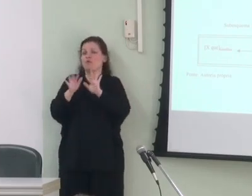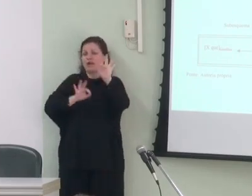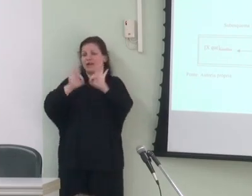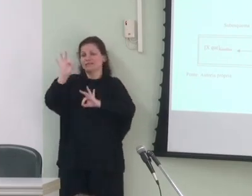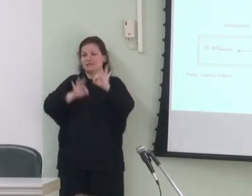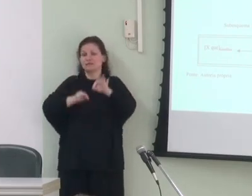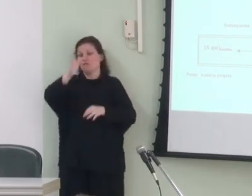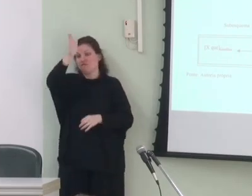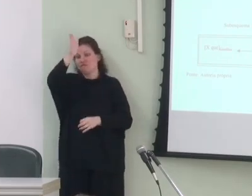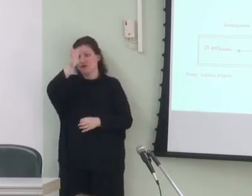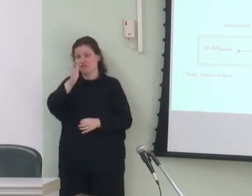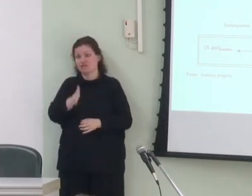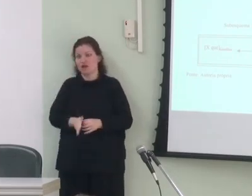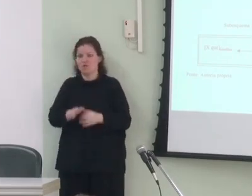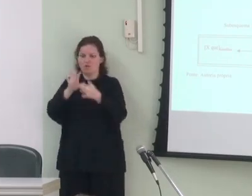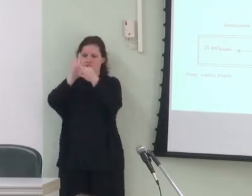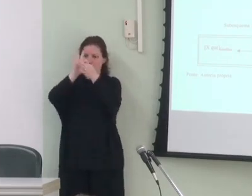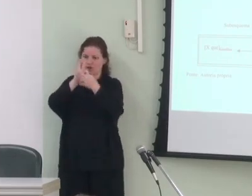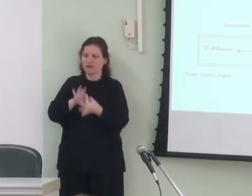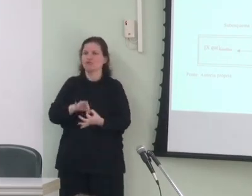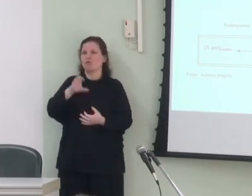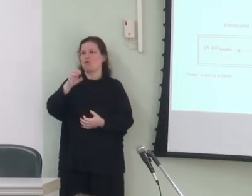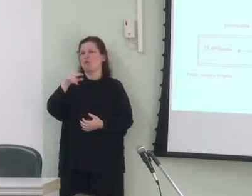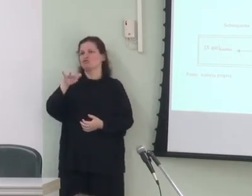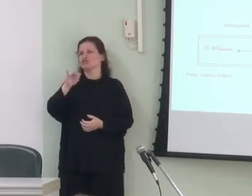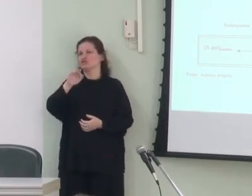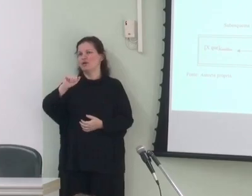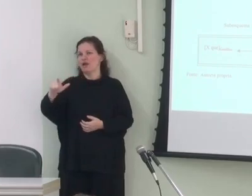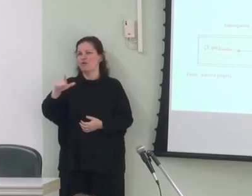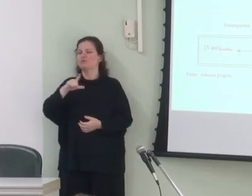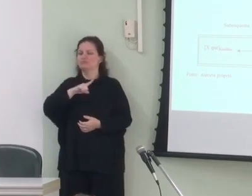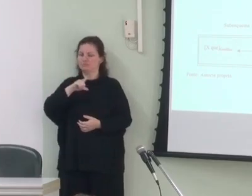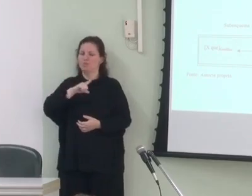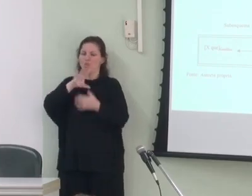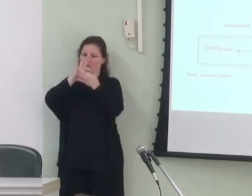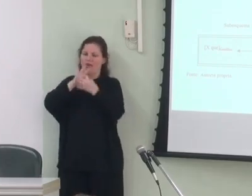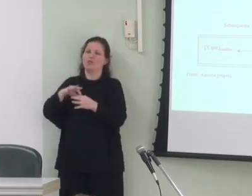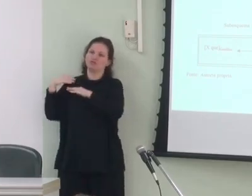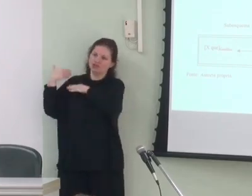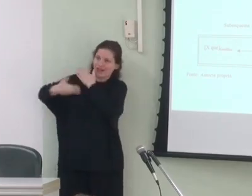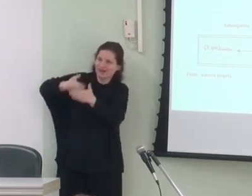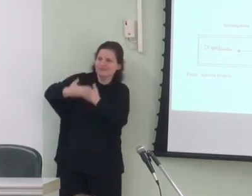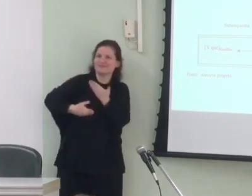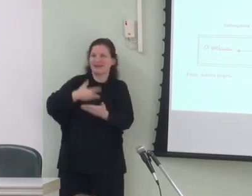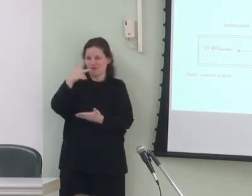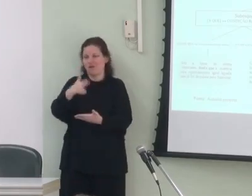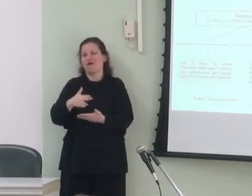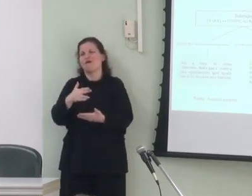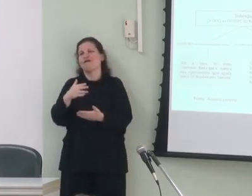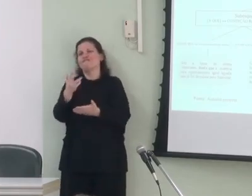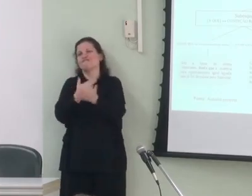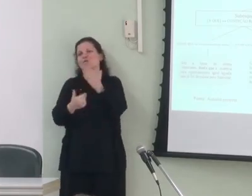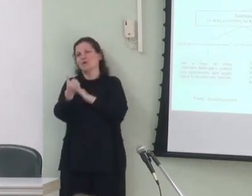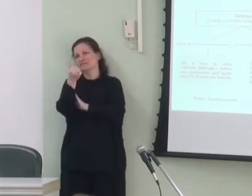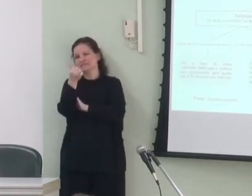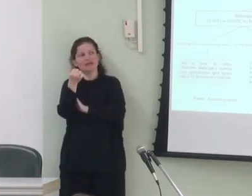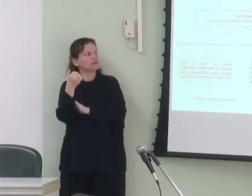vertical da rede dos conectores condicionais em termos de elos de herança conforme a figura 6 no slide